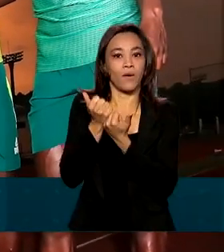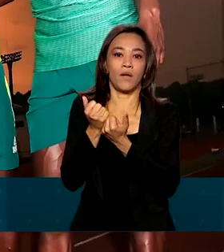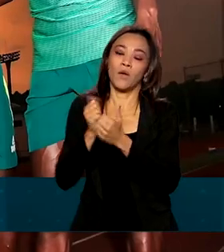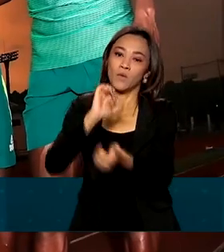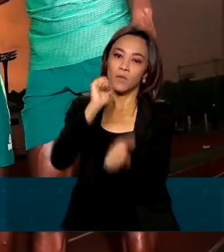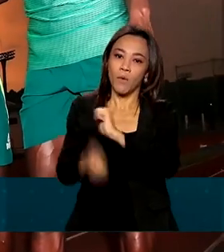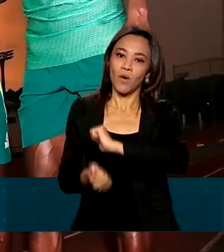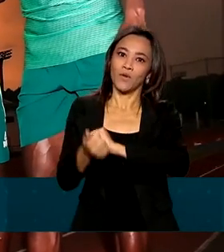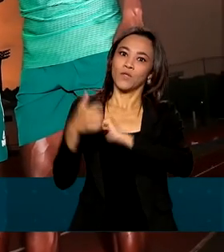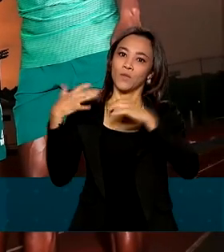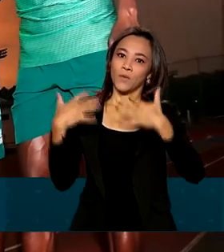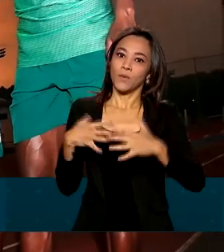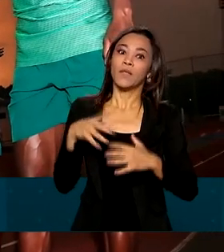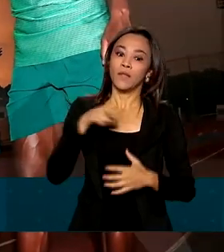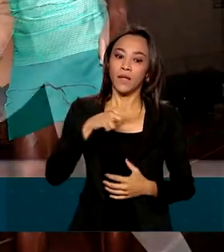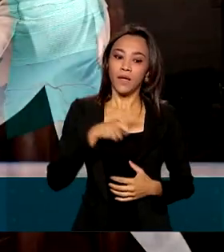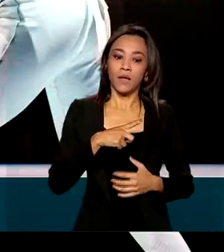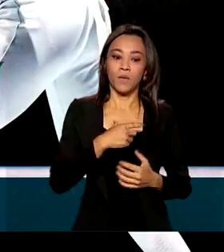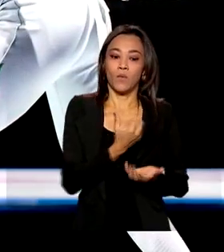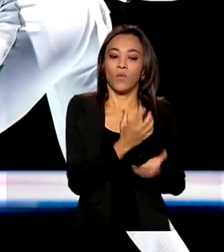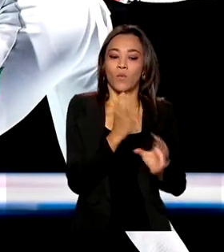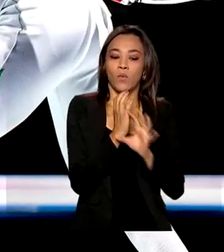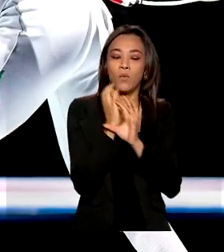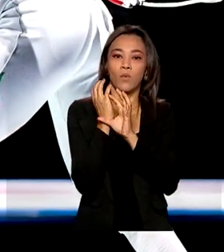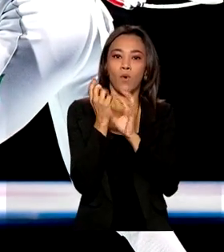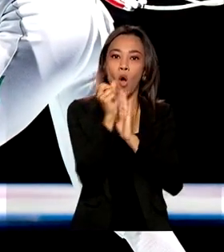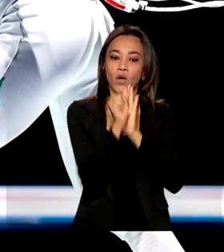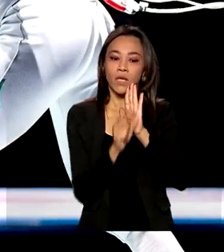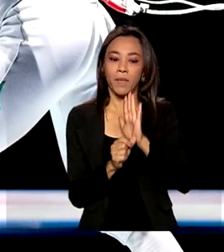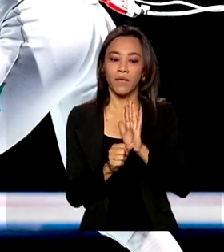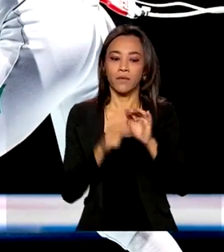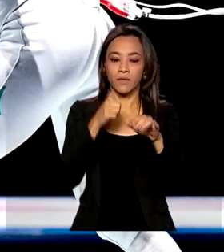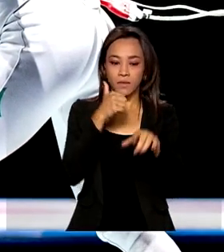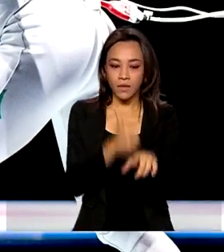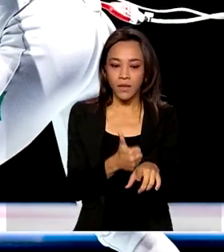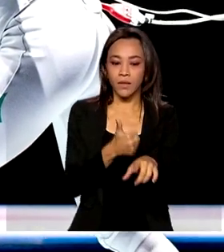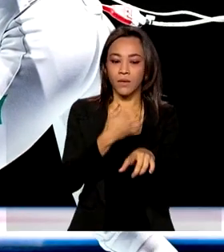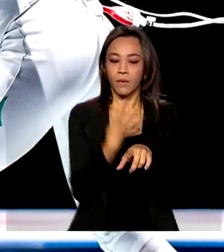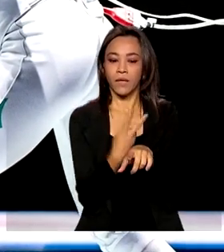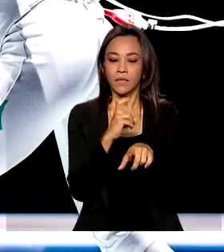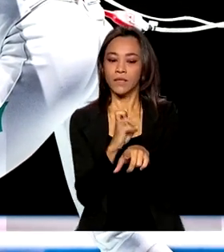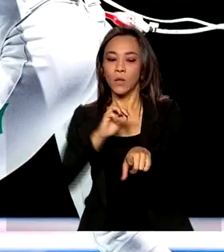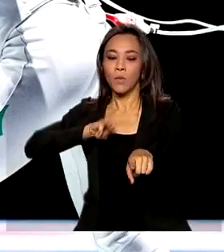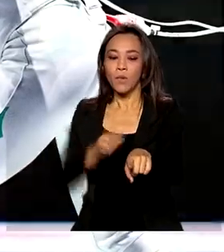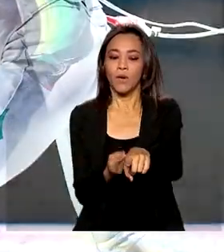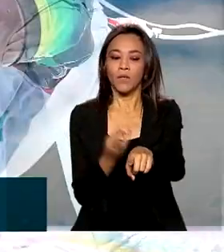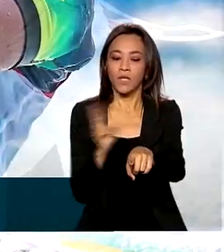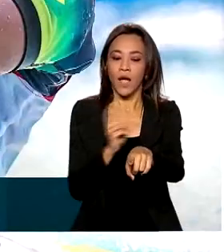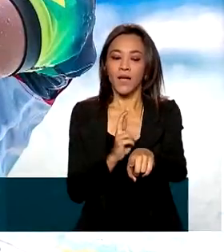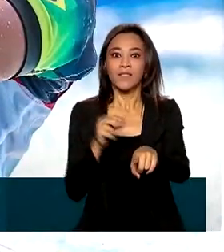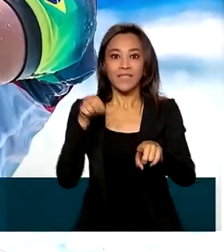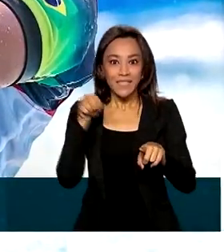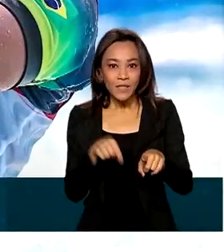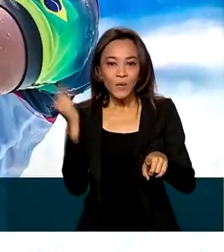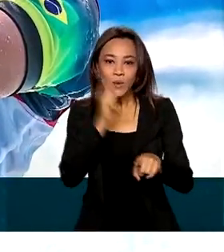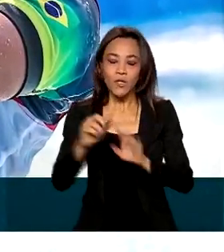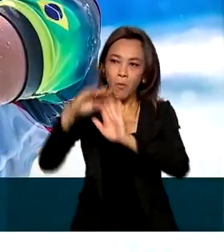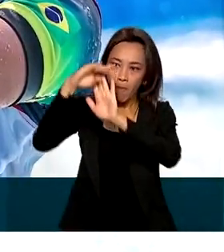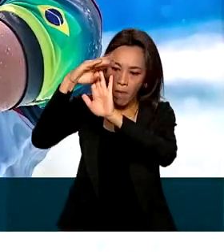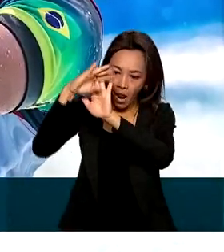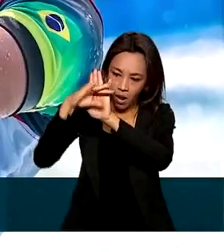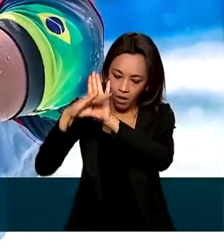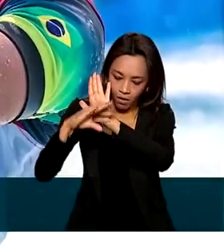conta com um orçamento de R 145 milhões, o que permitiu uma lista inédita de